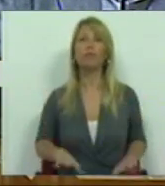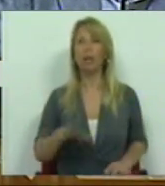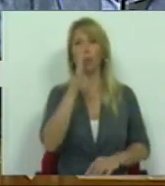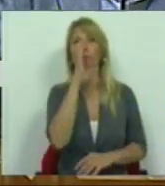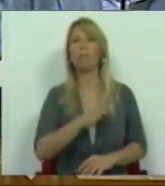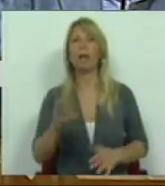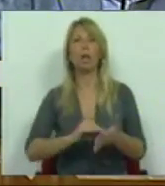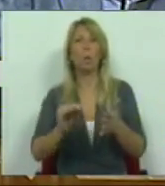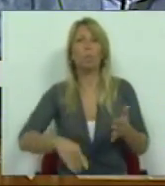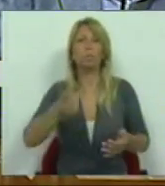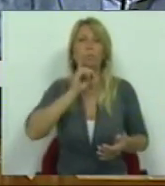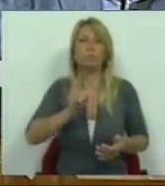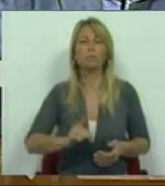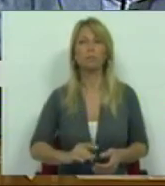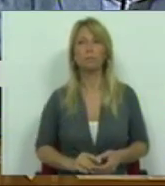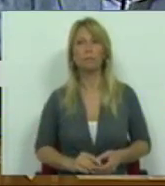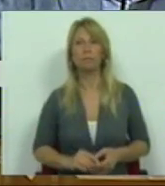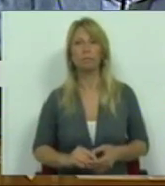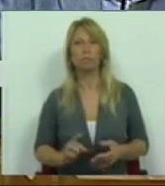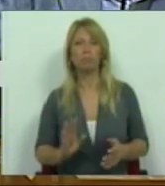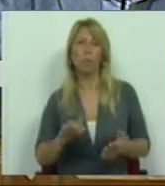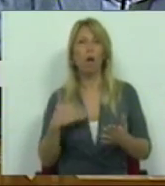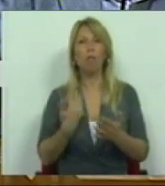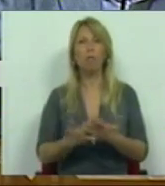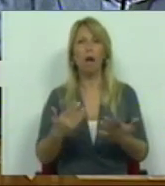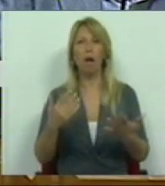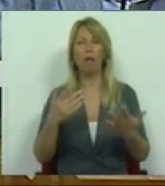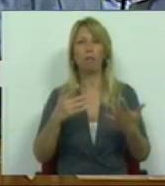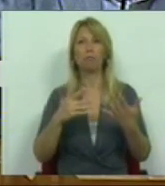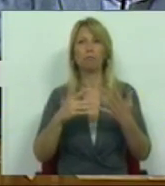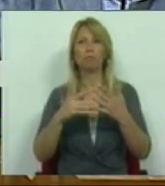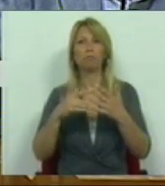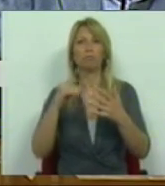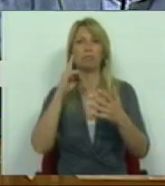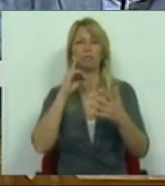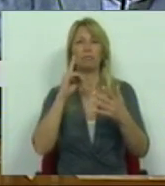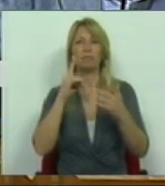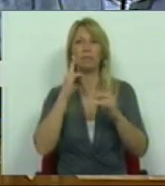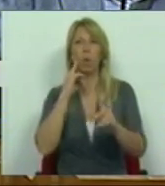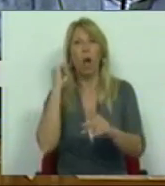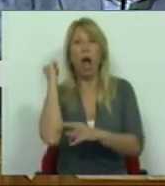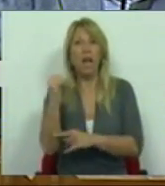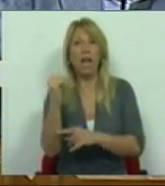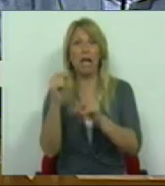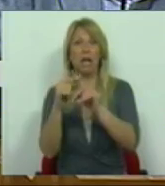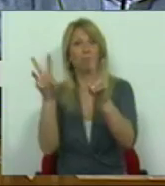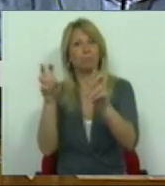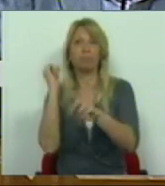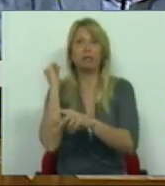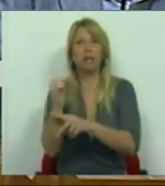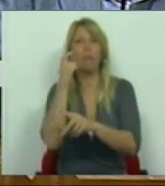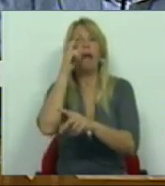contratação ilegal, criminalizando os seus responsáveis, é o objetivo principal